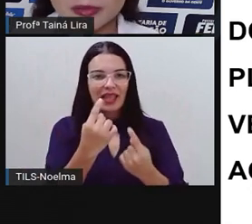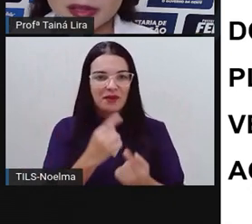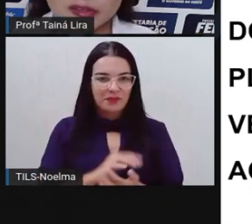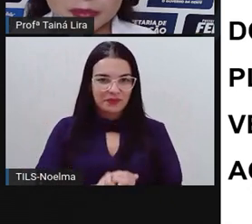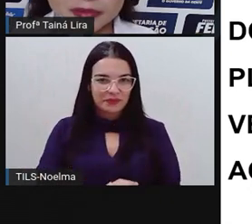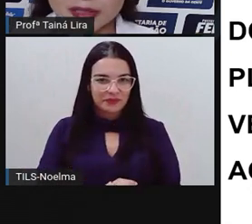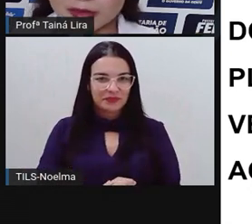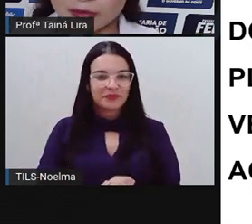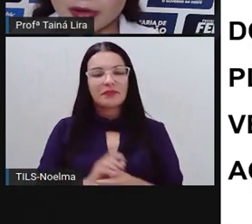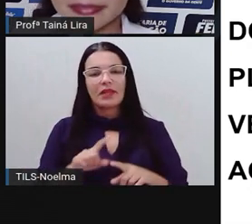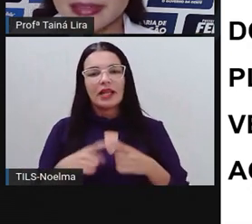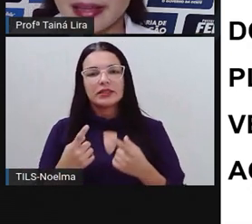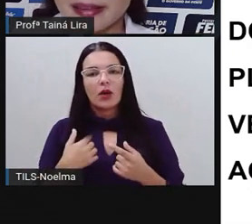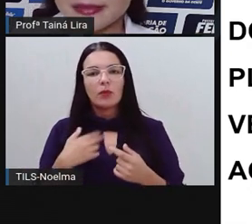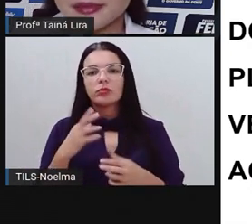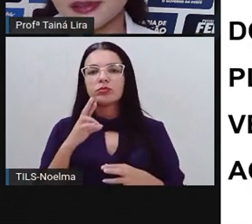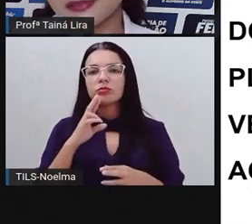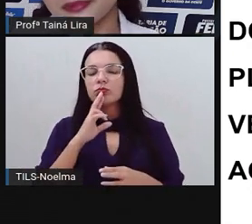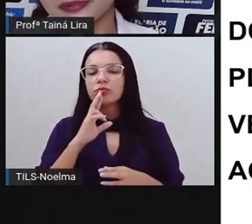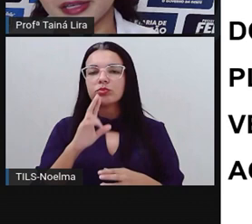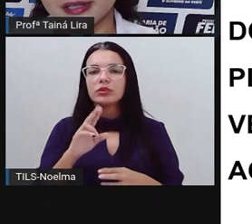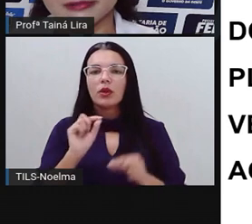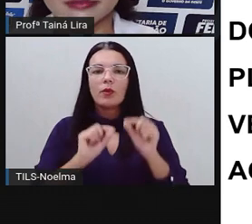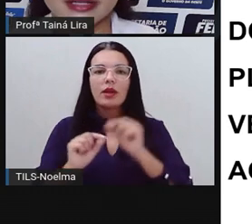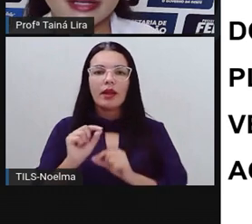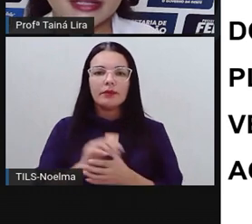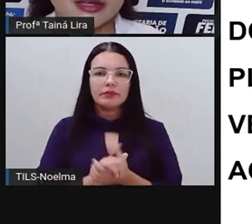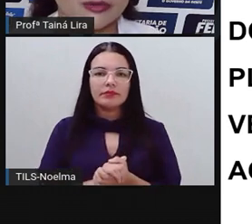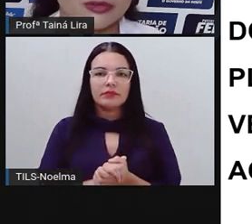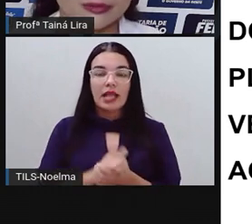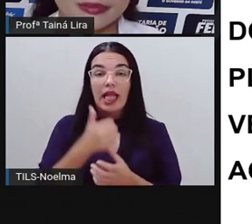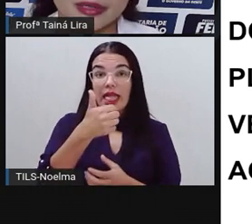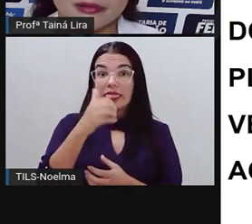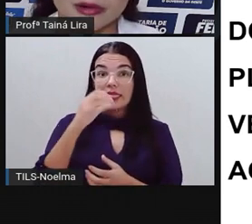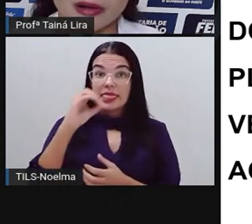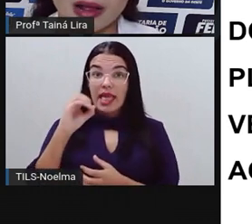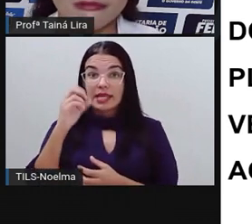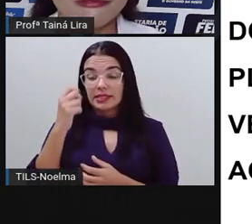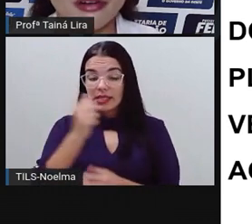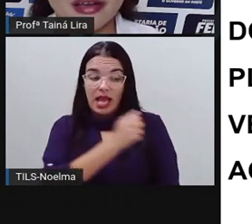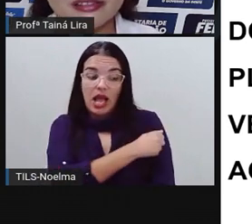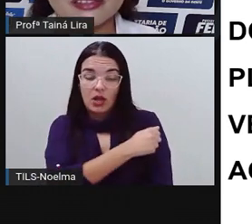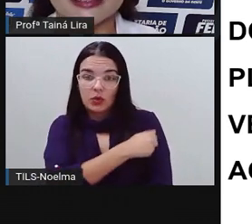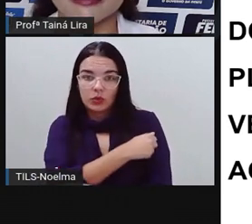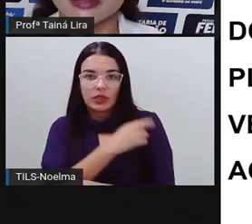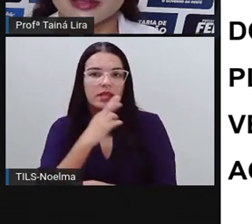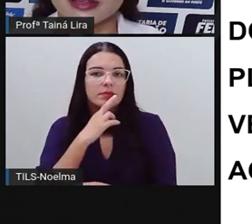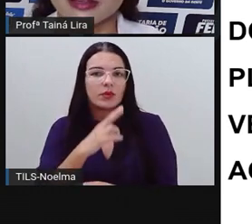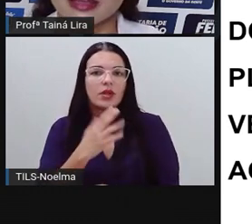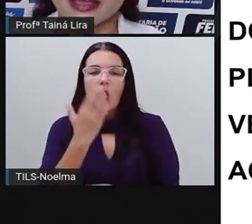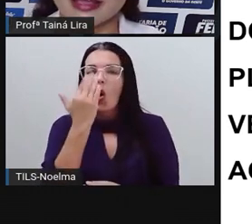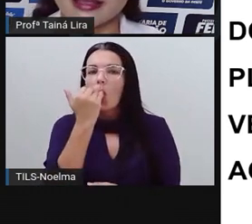alunos me responderam, ó. Dez me responderam que consumiam, ó, alface.